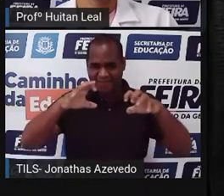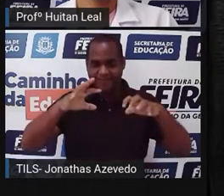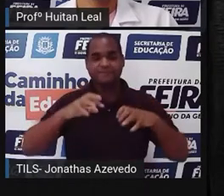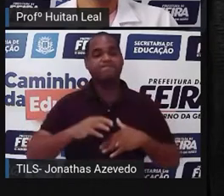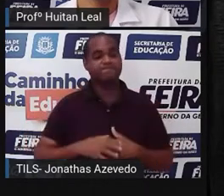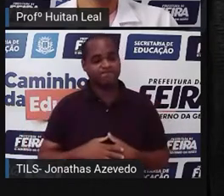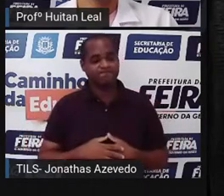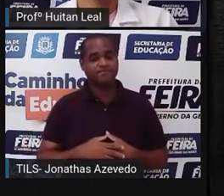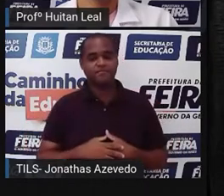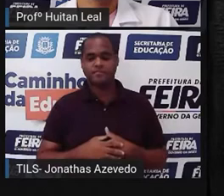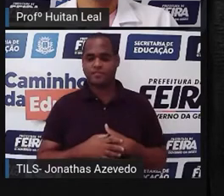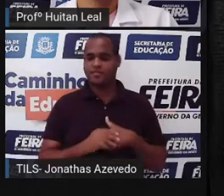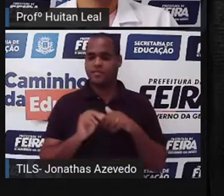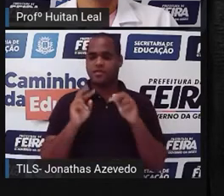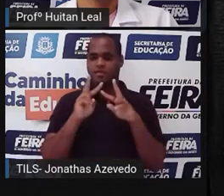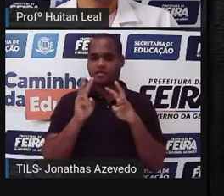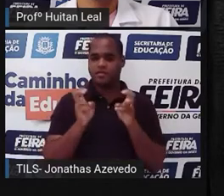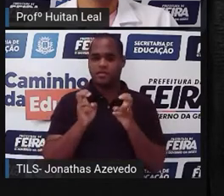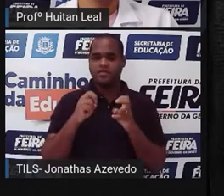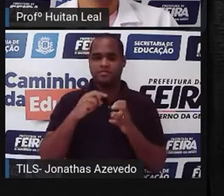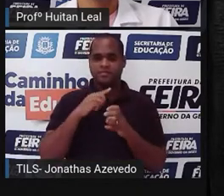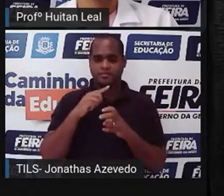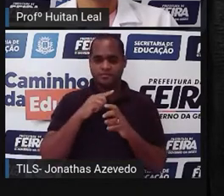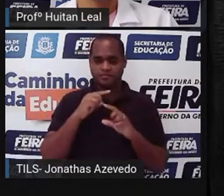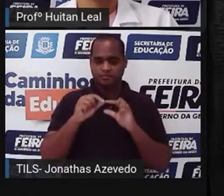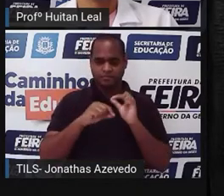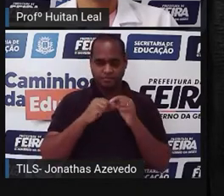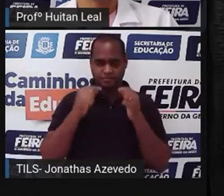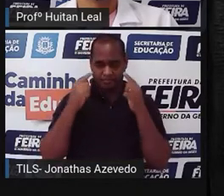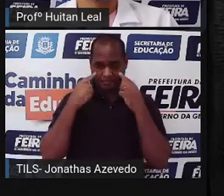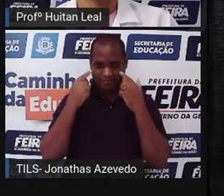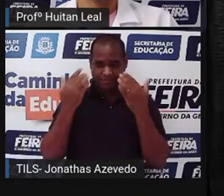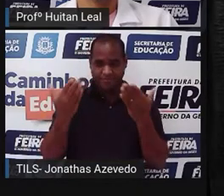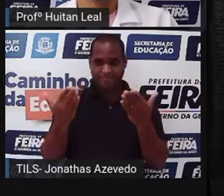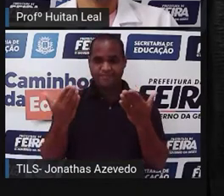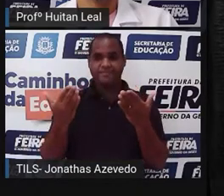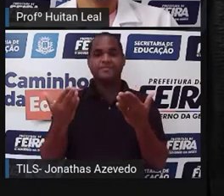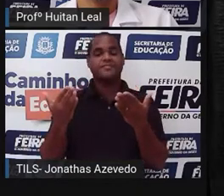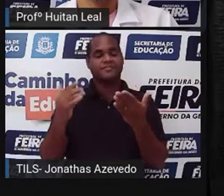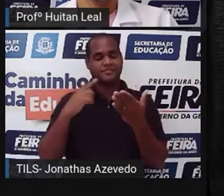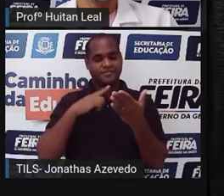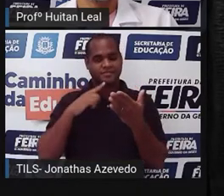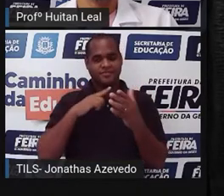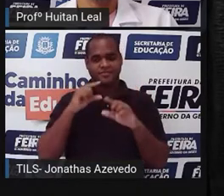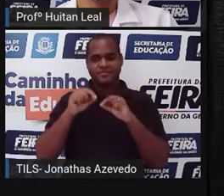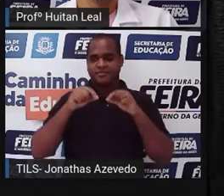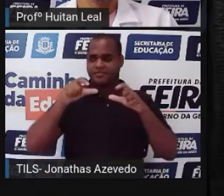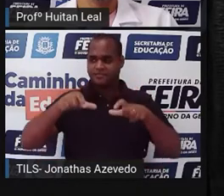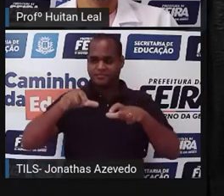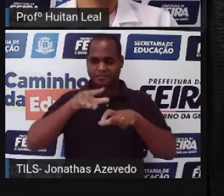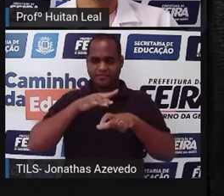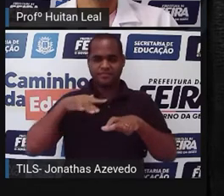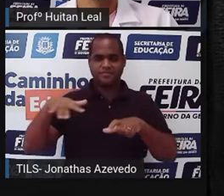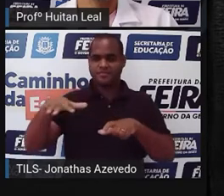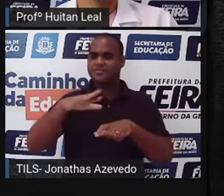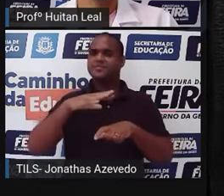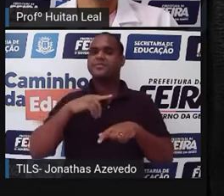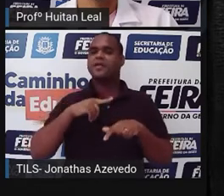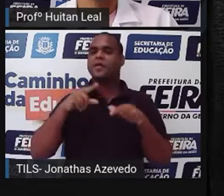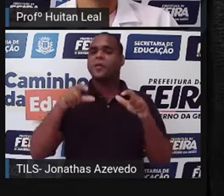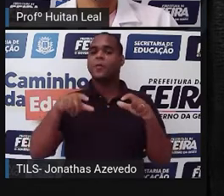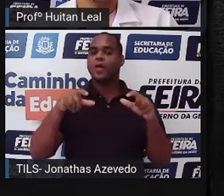Nosso tema é conto de terror, olha esse ambiente, um ambiente que parece um local onde